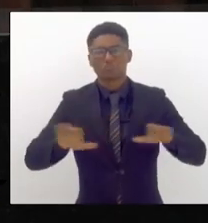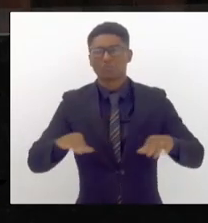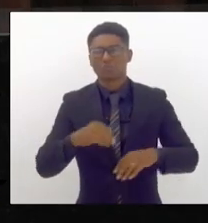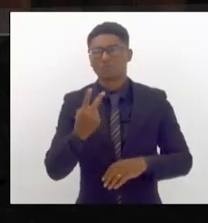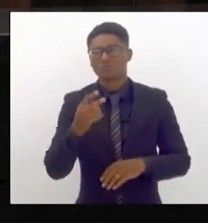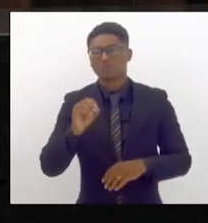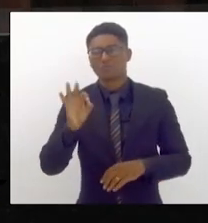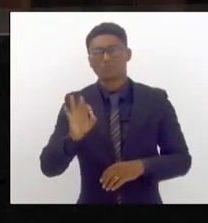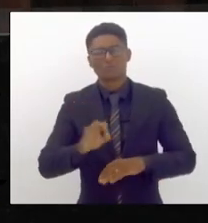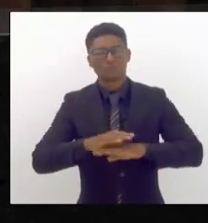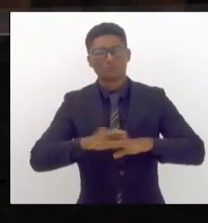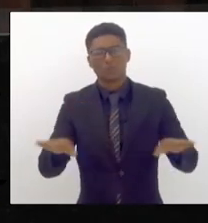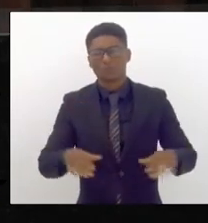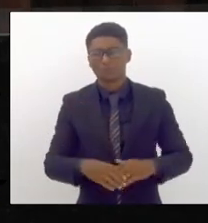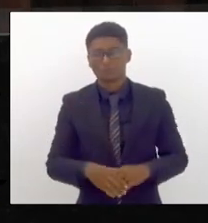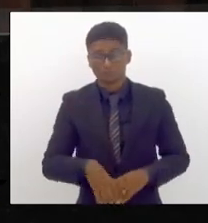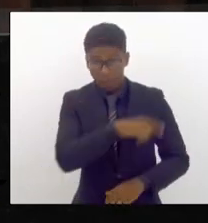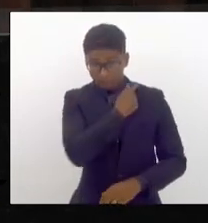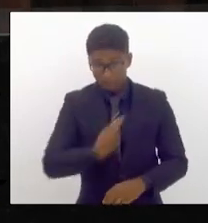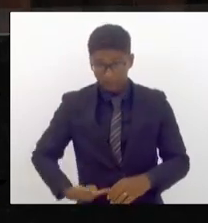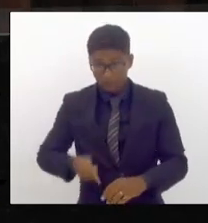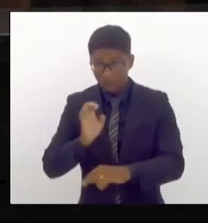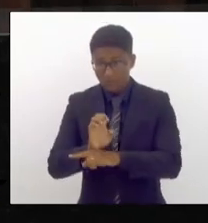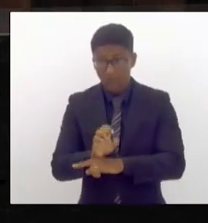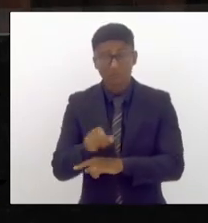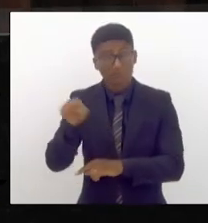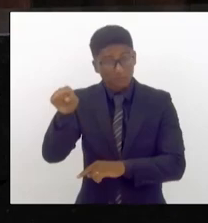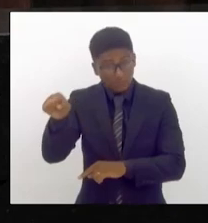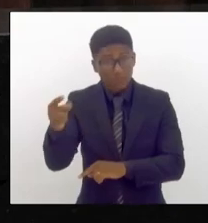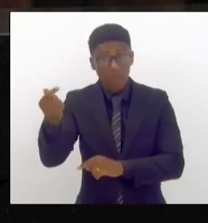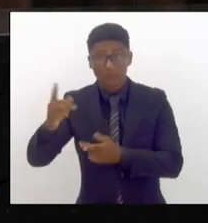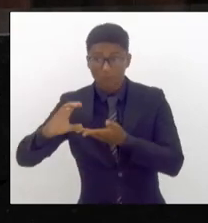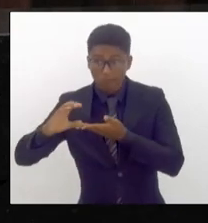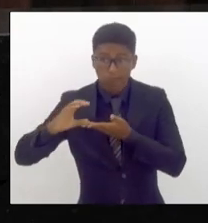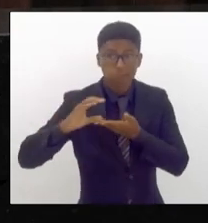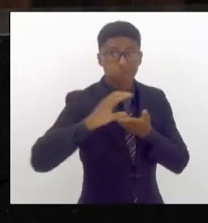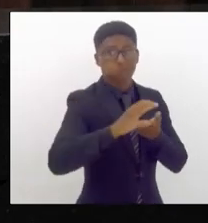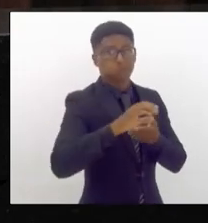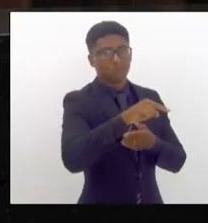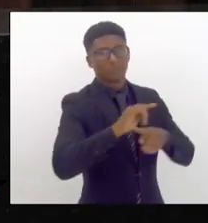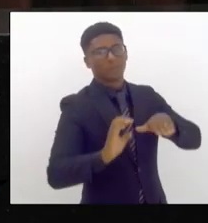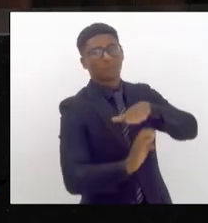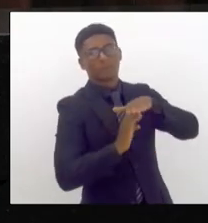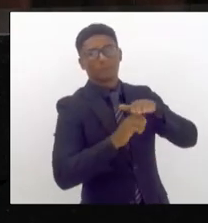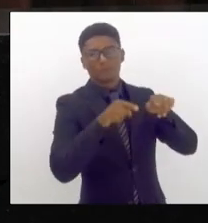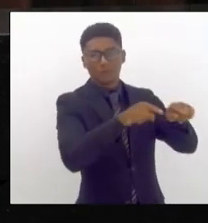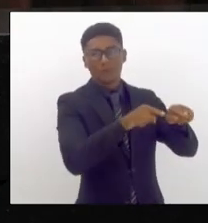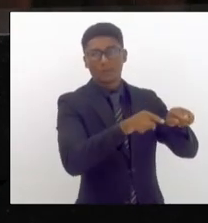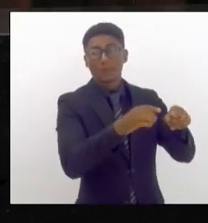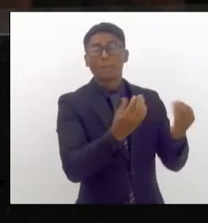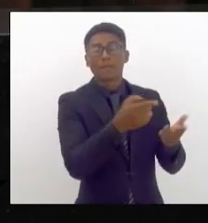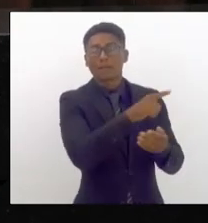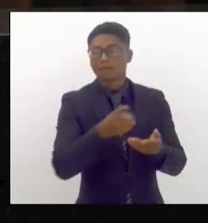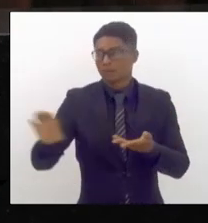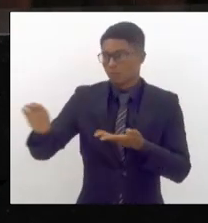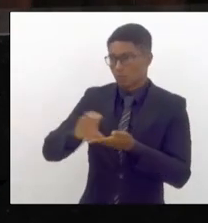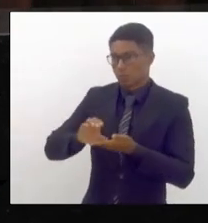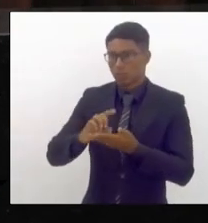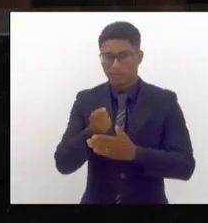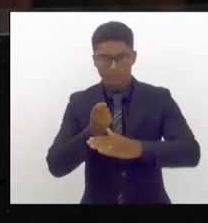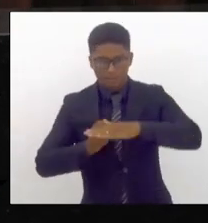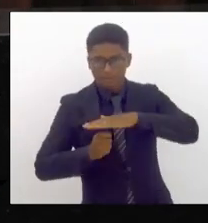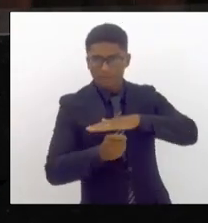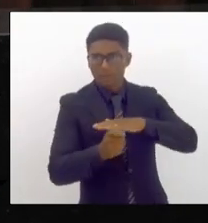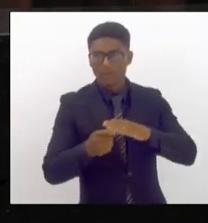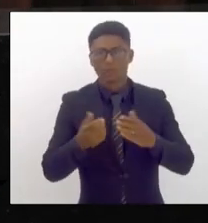% o dinheiro que o governo do estado depositou na conta da supervia para que ela pudesse fazer os investimentos na